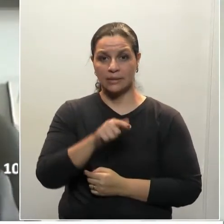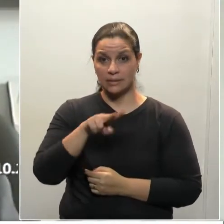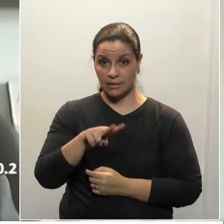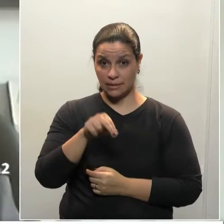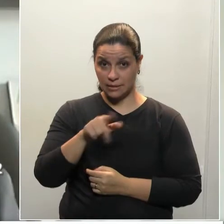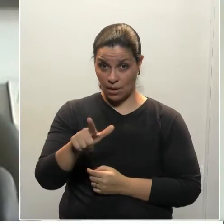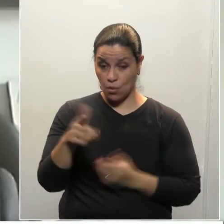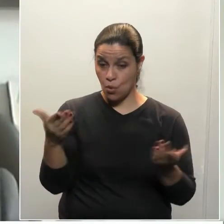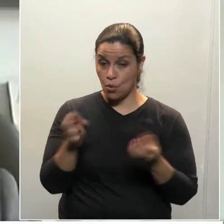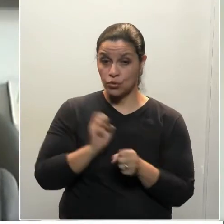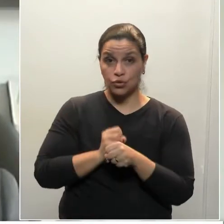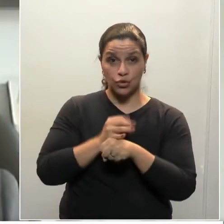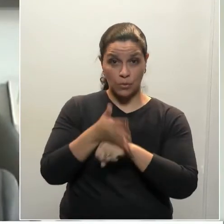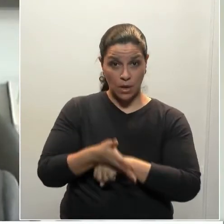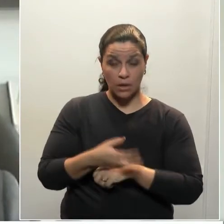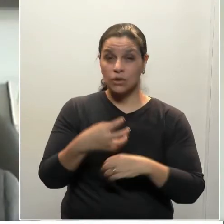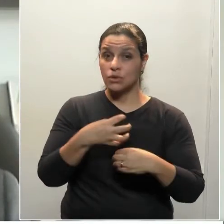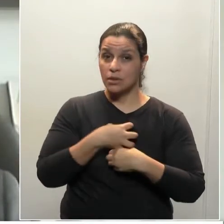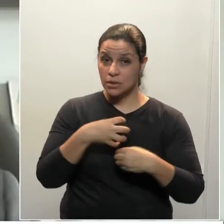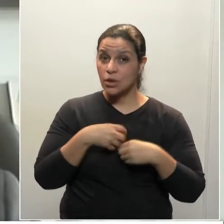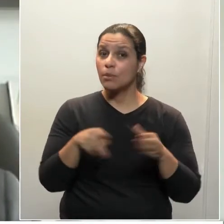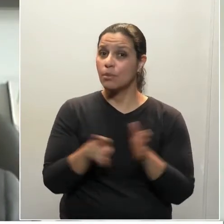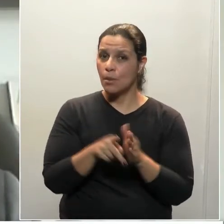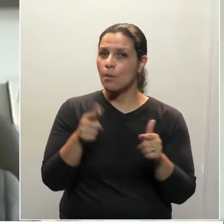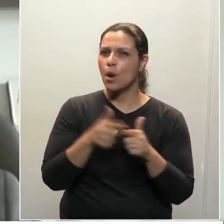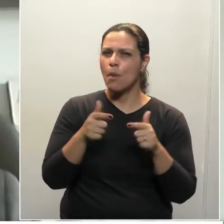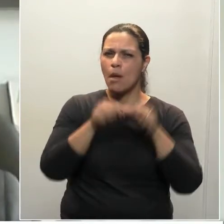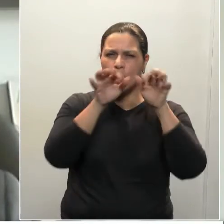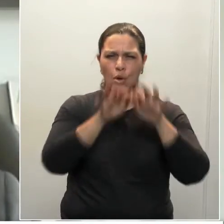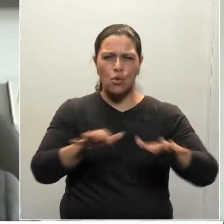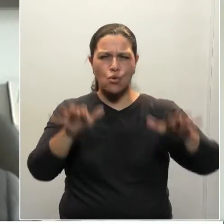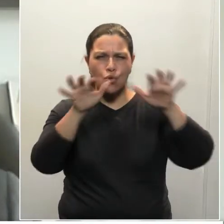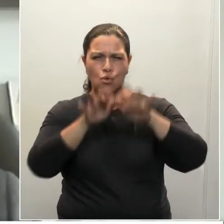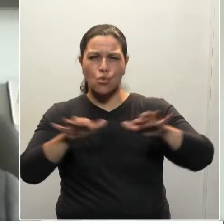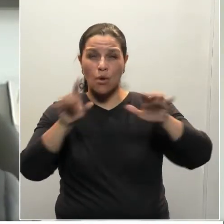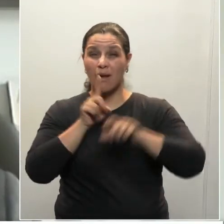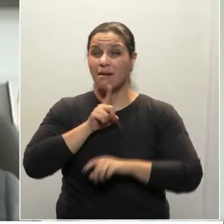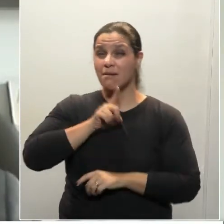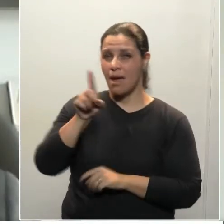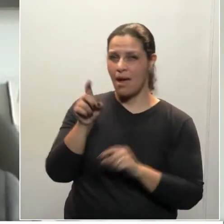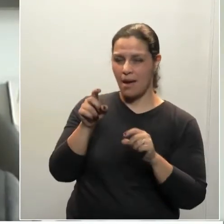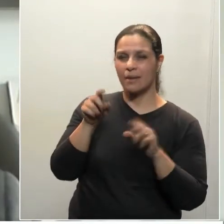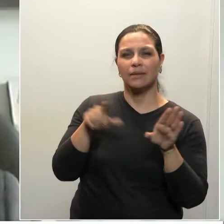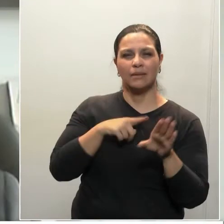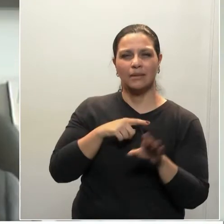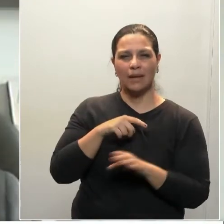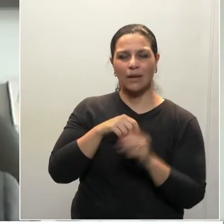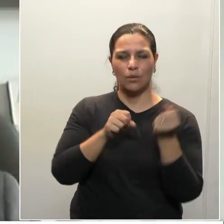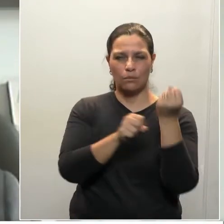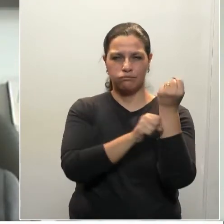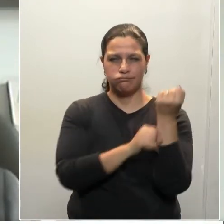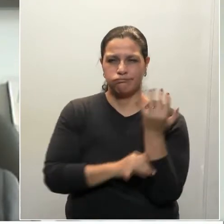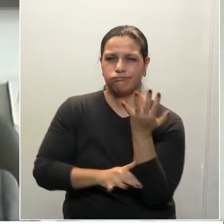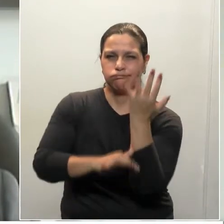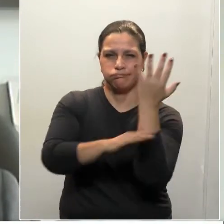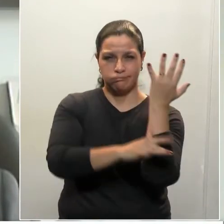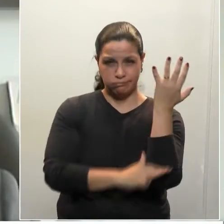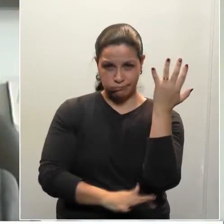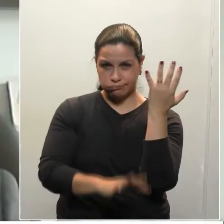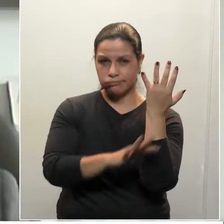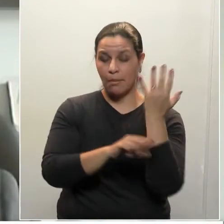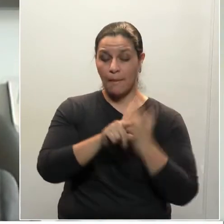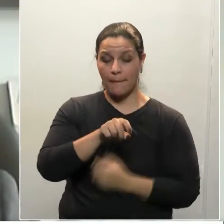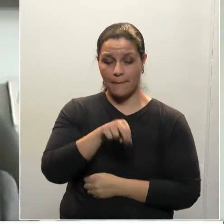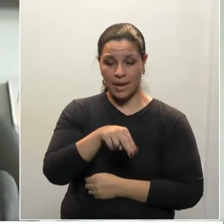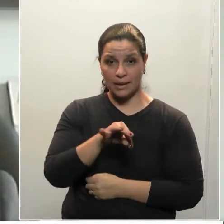madrugada, foram sentidos já os efeitos da fumaça, das queimadas que estão sendo feitas no Pantanal, aqui em Curitiba. Nós estamos a